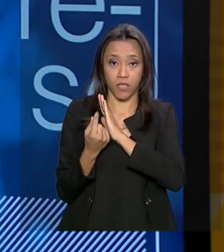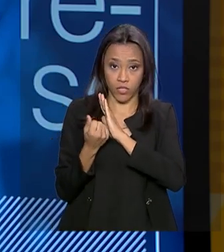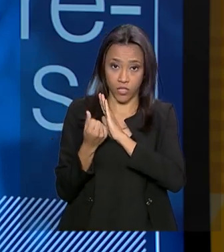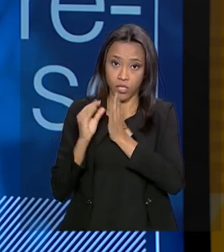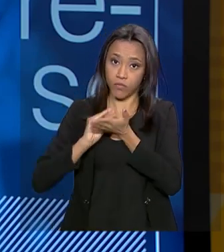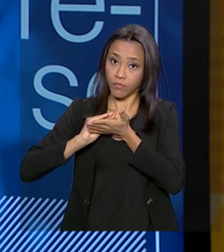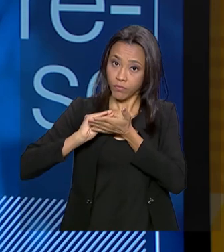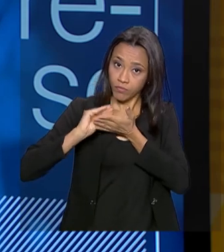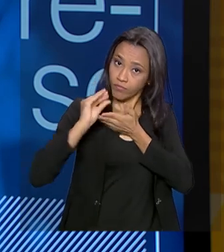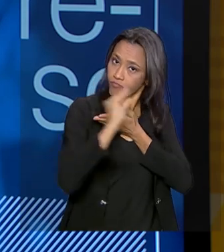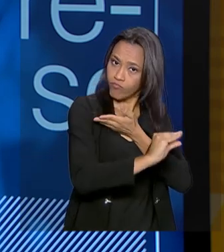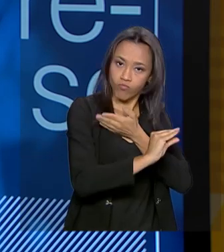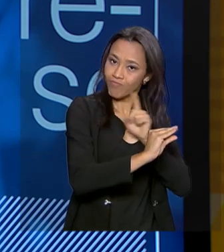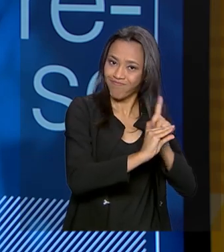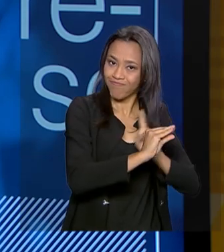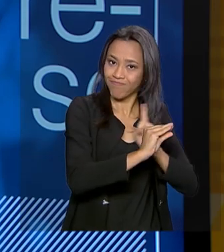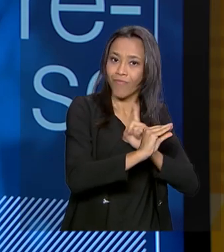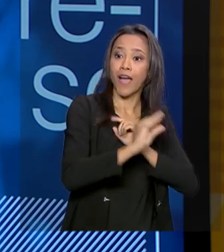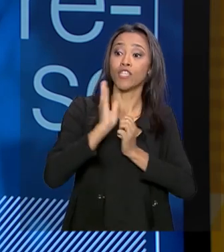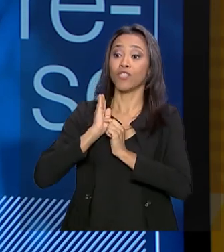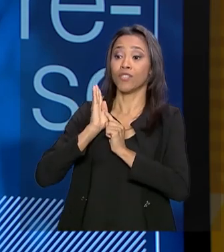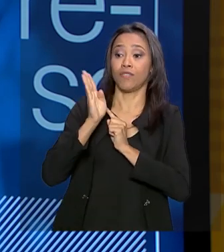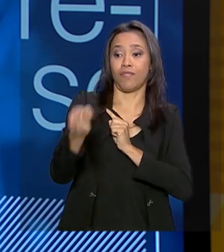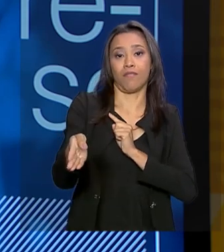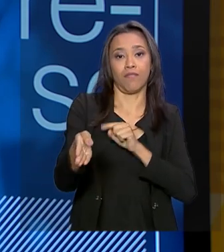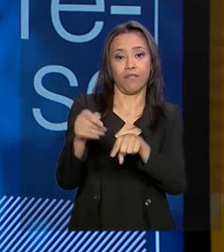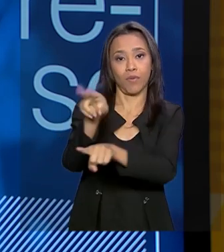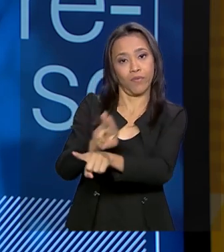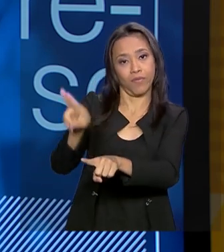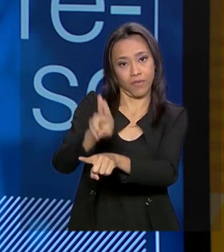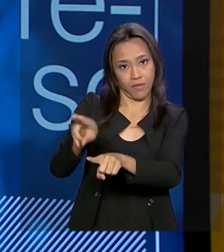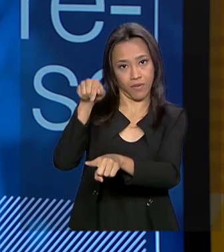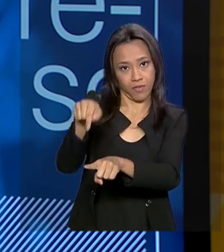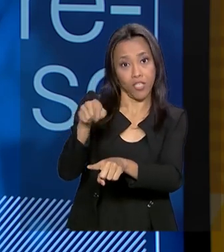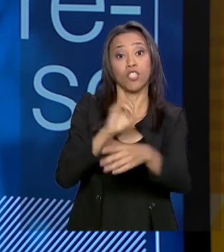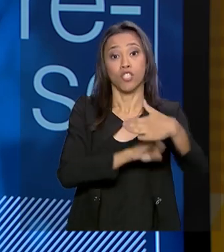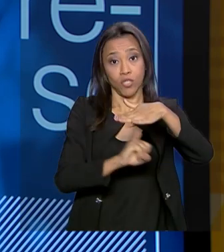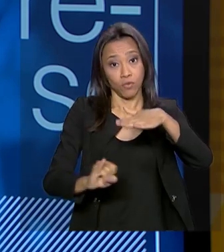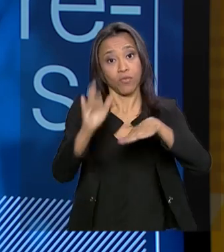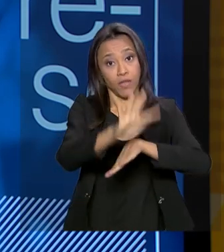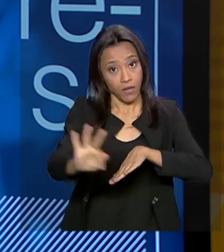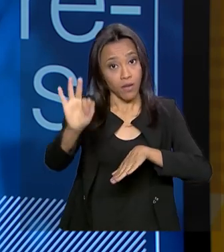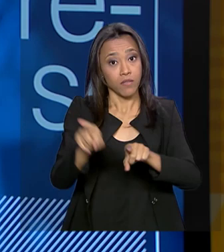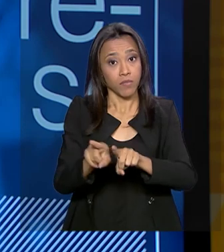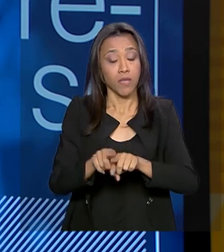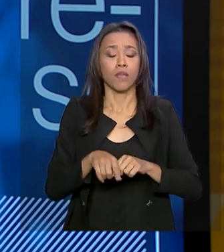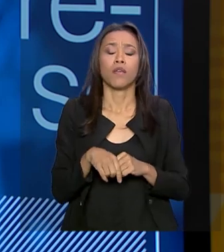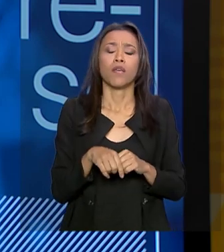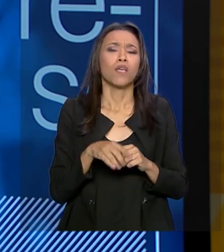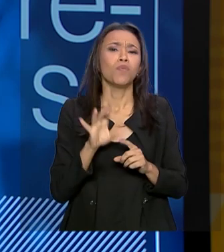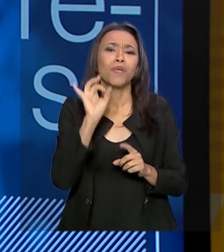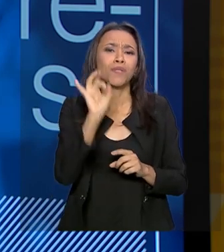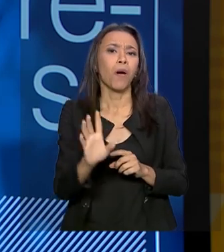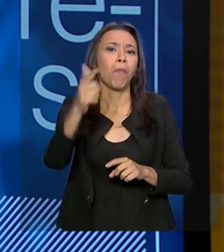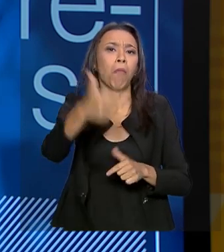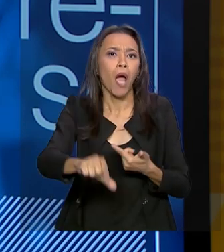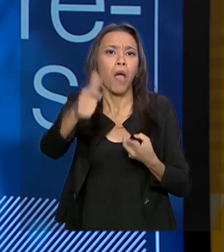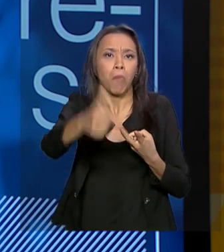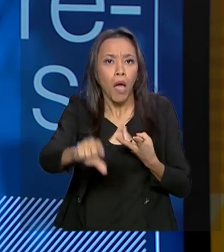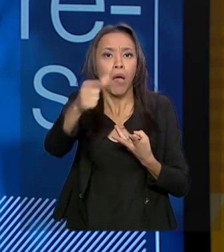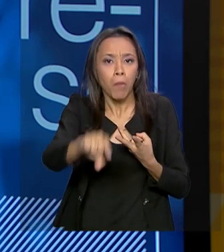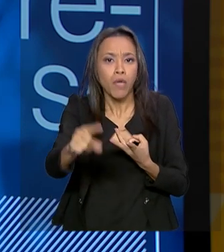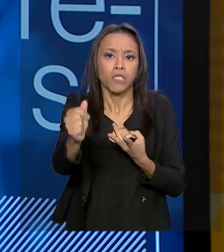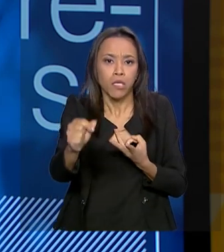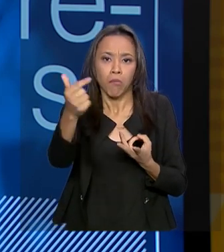Tesouro Nacional e passa diretamente para as universidades e institutos federais. Agora, o que a gente quer não é só mais receita. A gente também quer